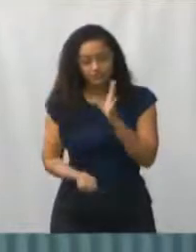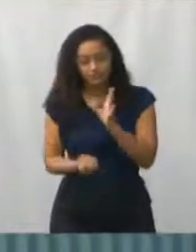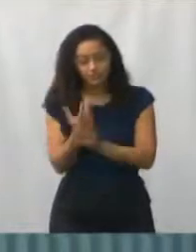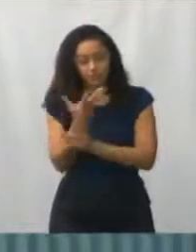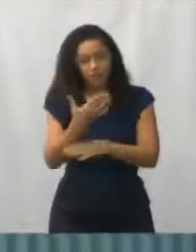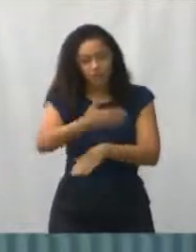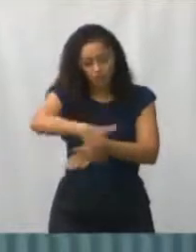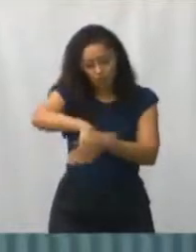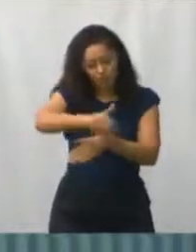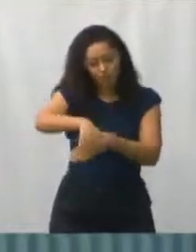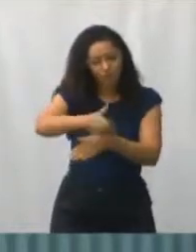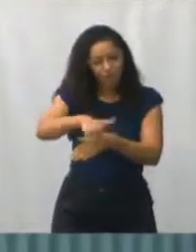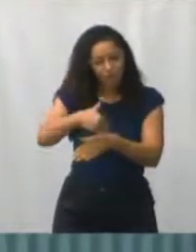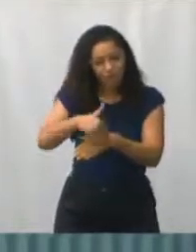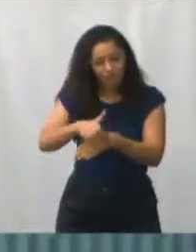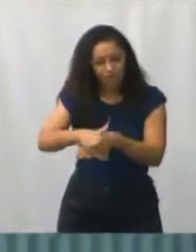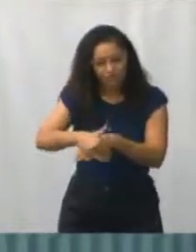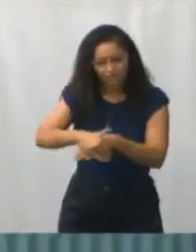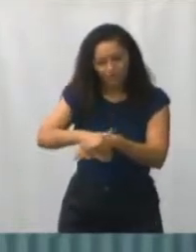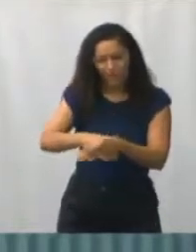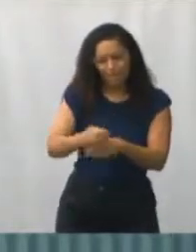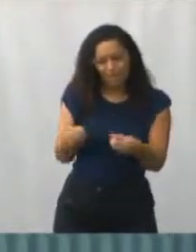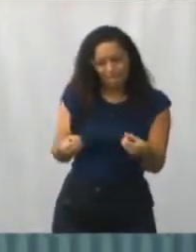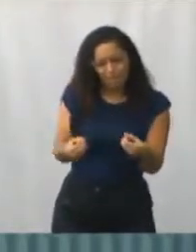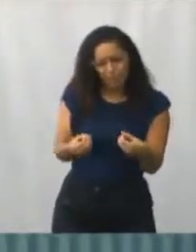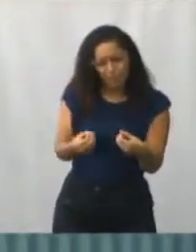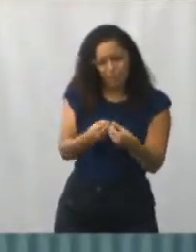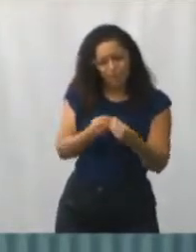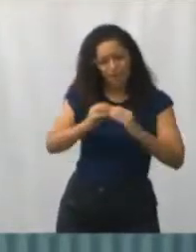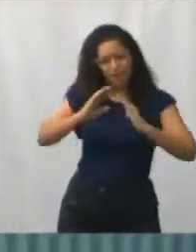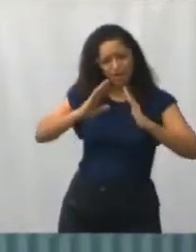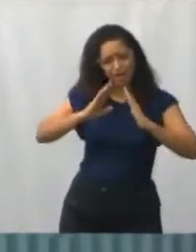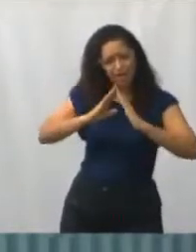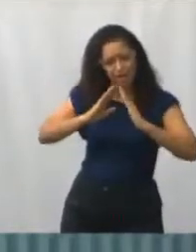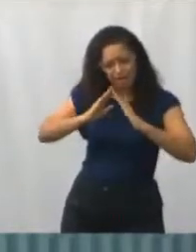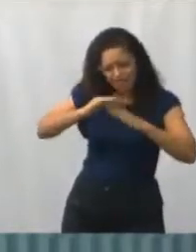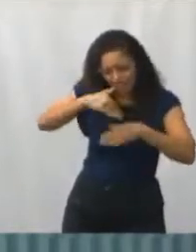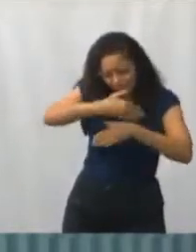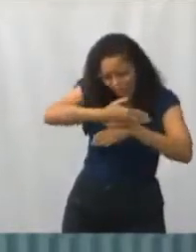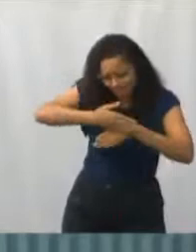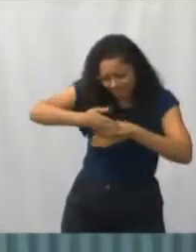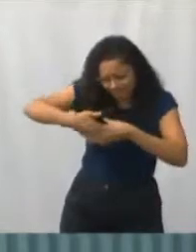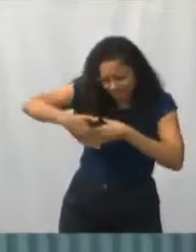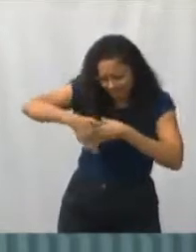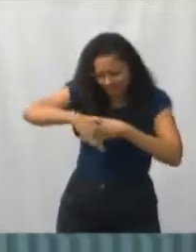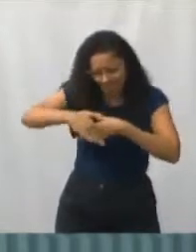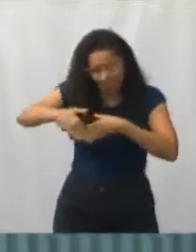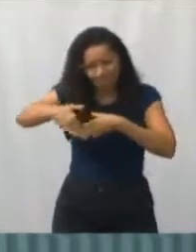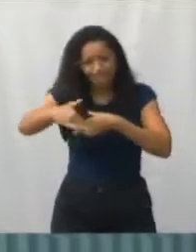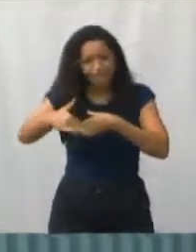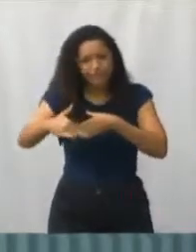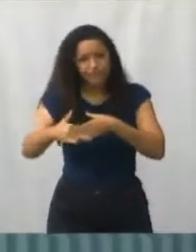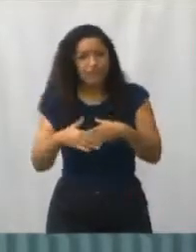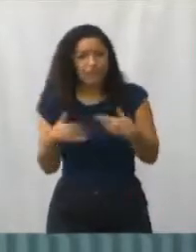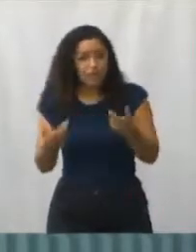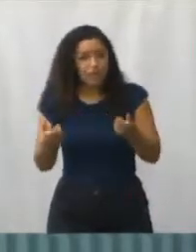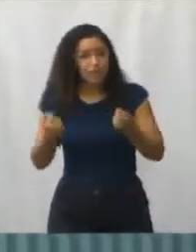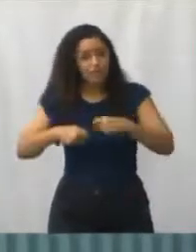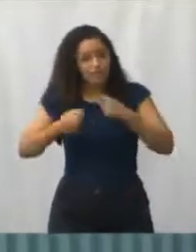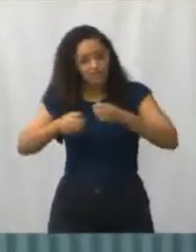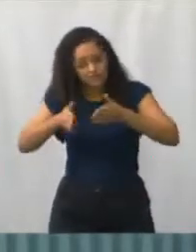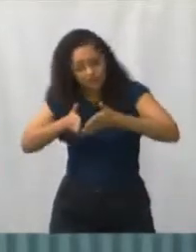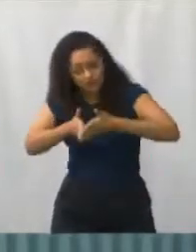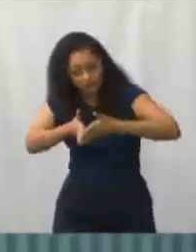construindo o muro e, breve, breve, a Rua Marins Alvarino, do lado onde tem o terreno do Estado, ganhará mais três metros de largura.